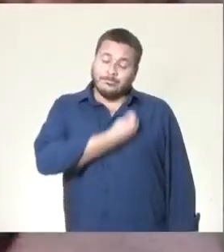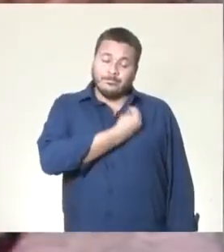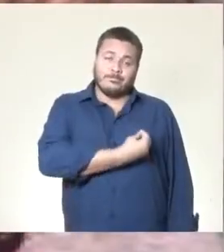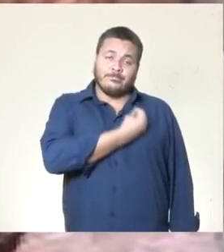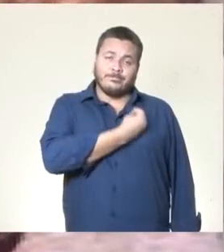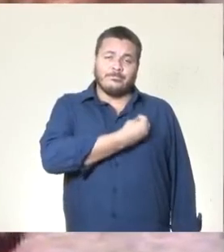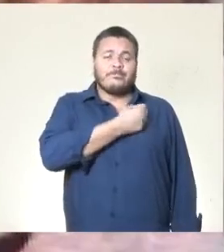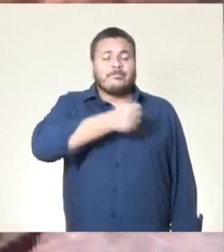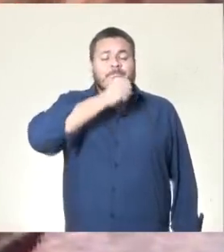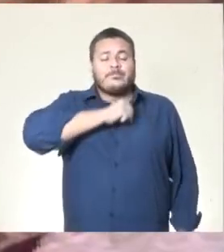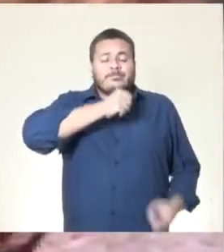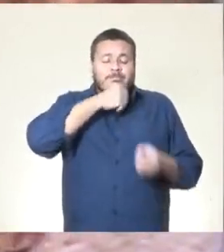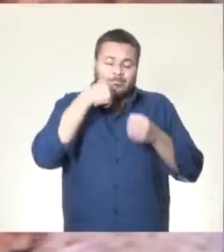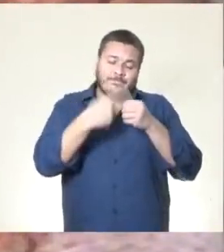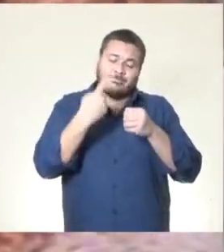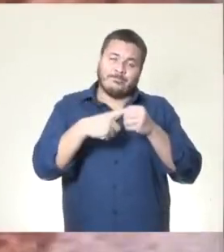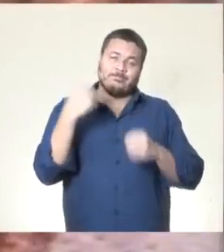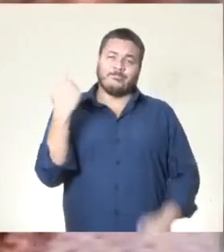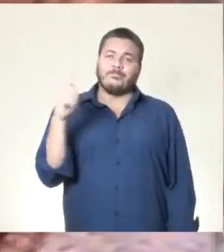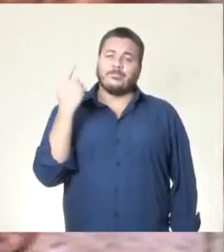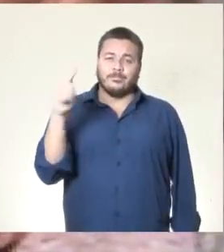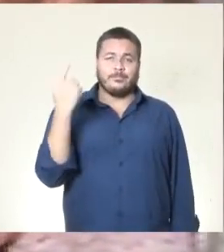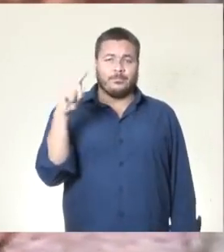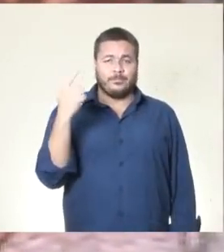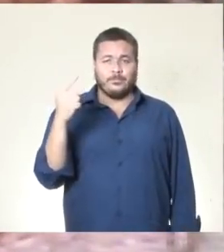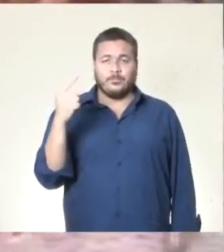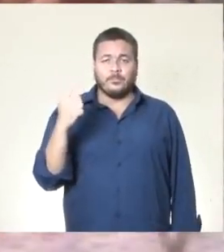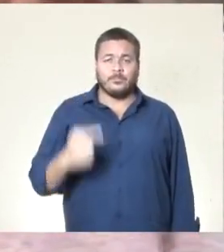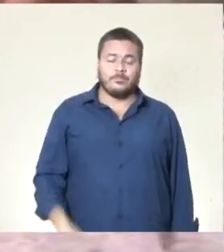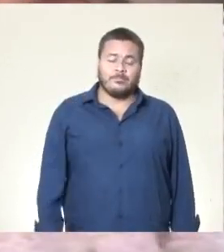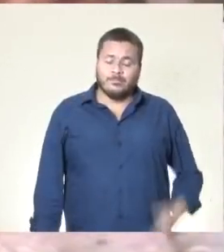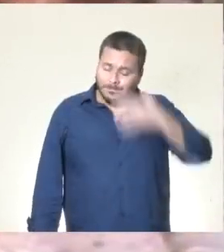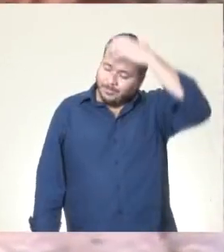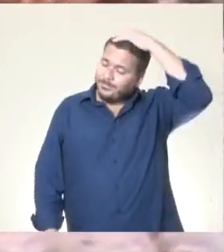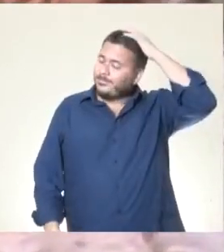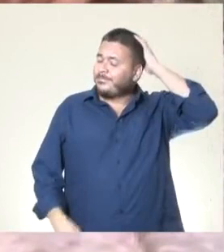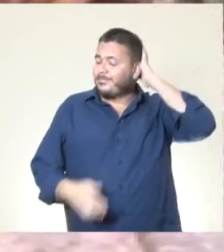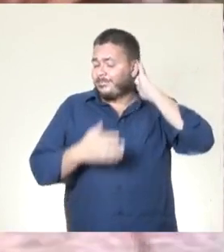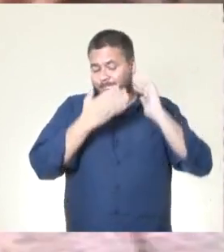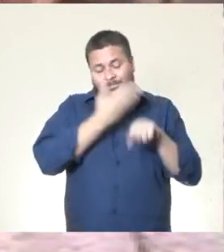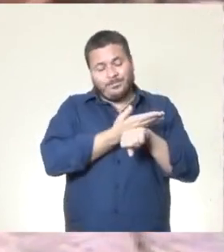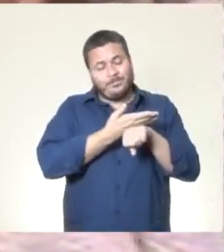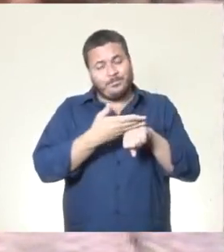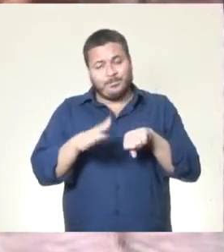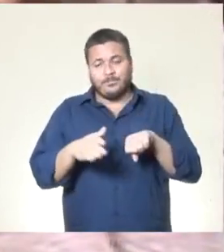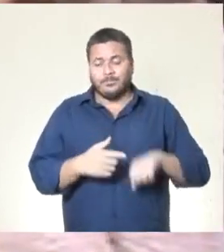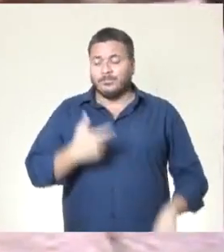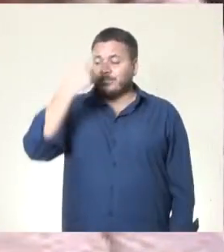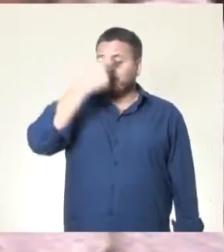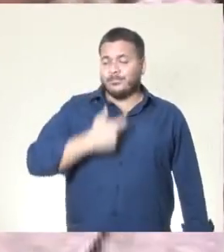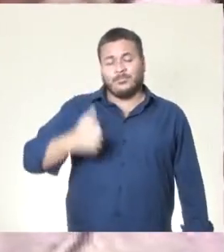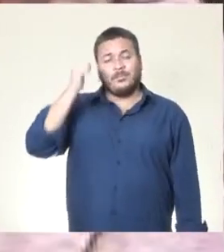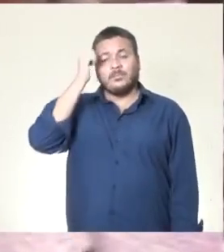Dizendo na minha velha cidade de Goiás, coberta de cabelos brancos,